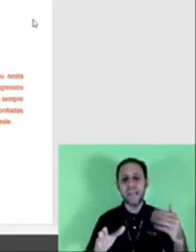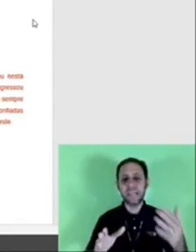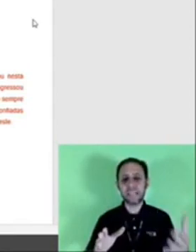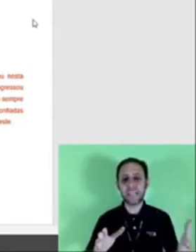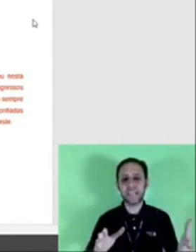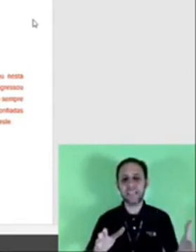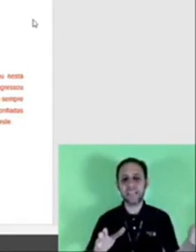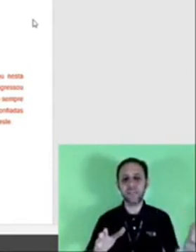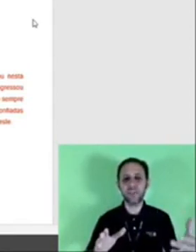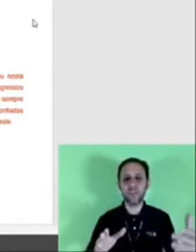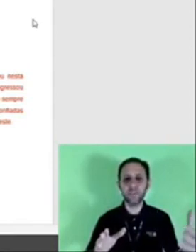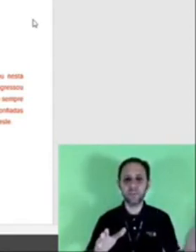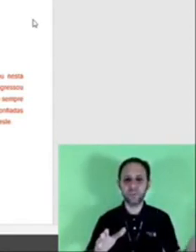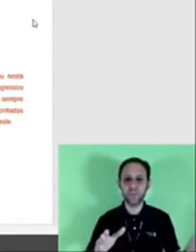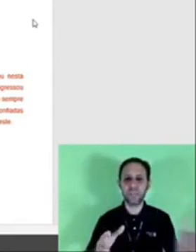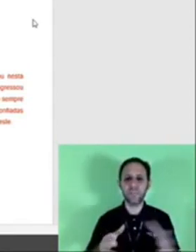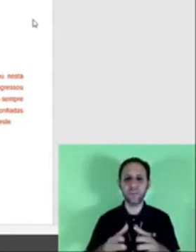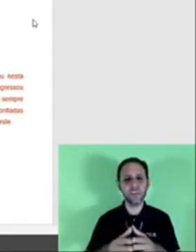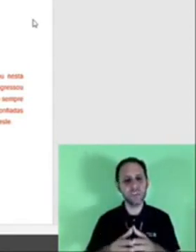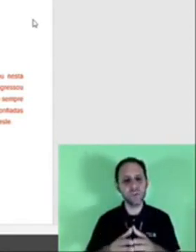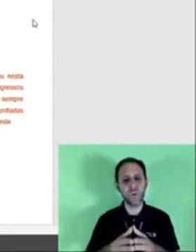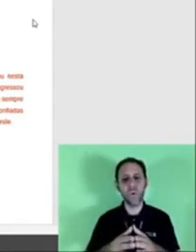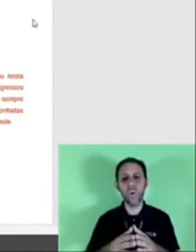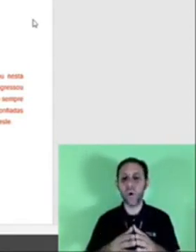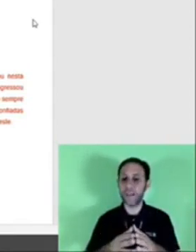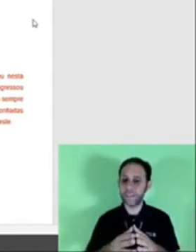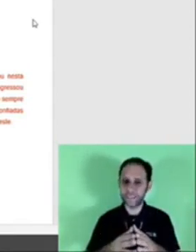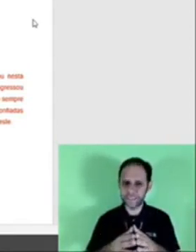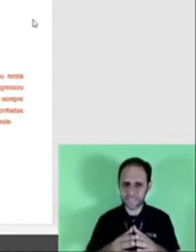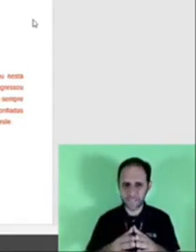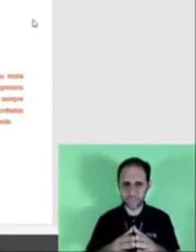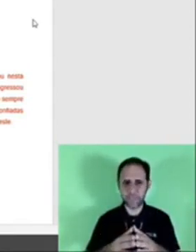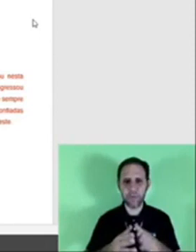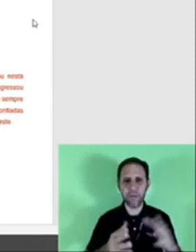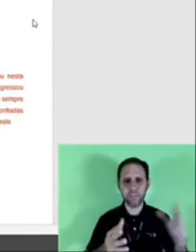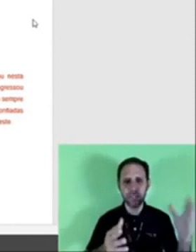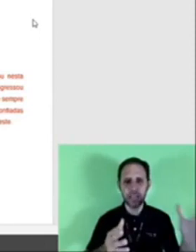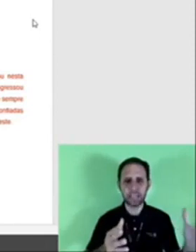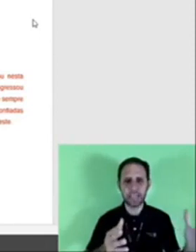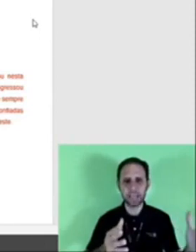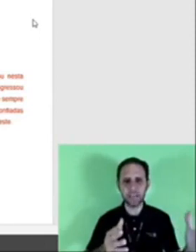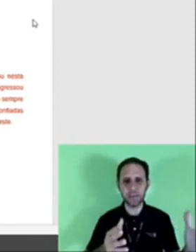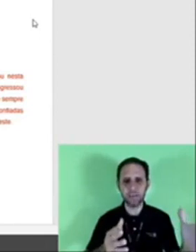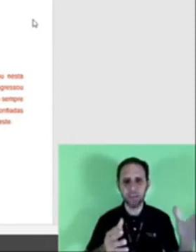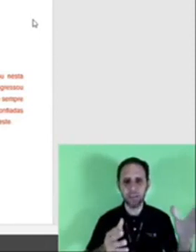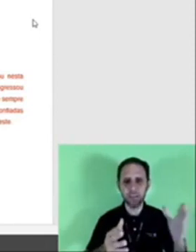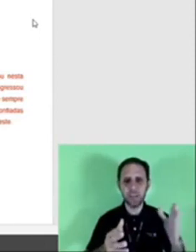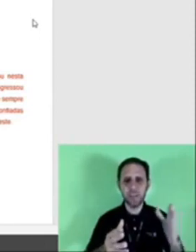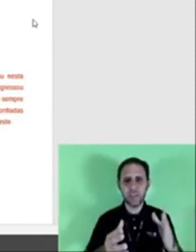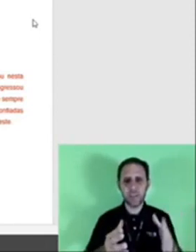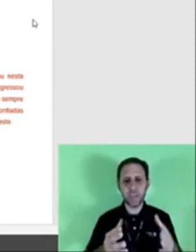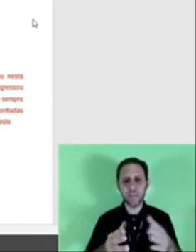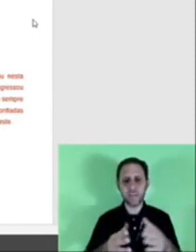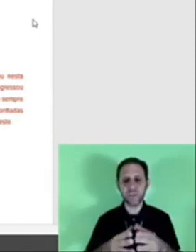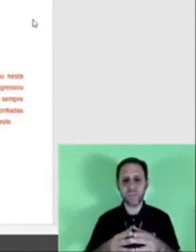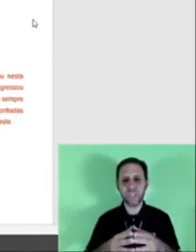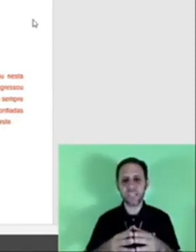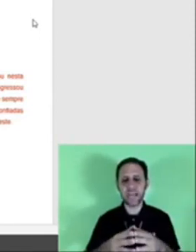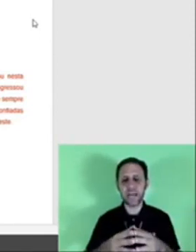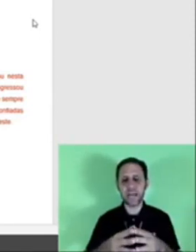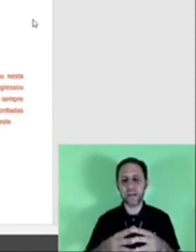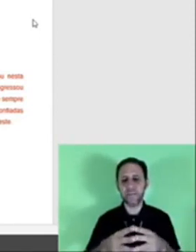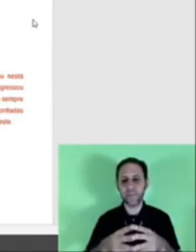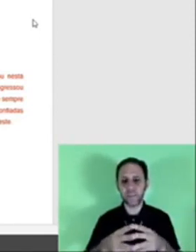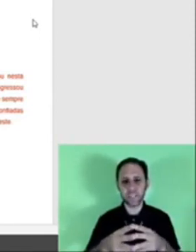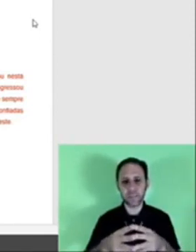o que ela está atestando sobre a pessoa que pediu o atestado então aí você tem a data novamente e a pessoa